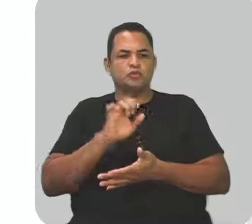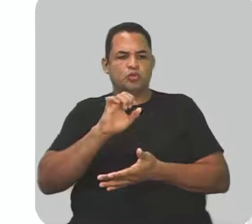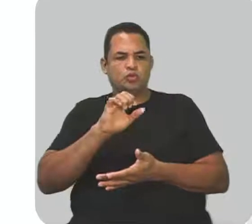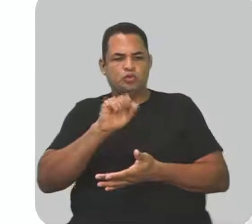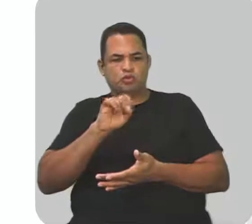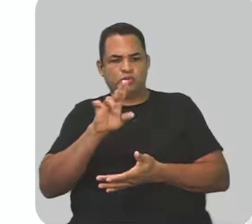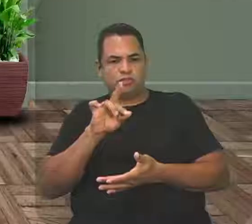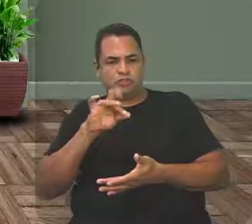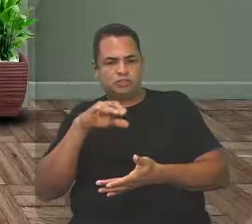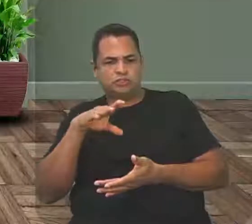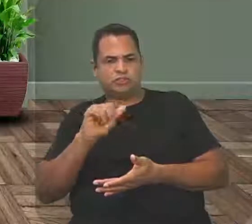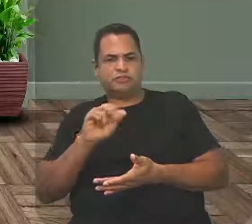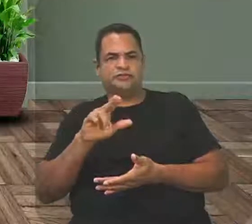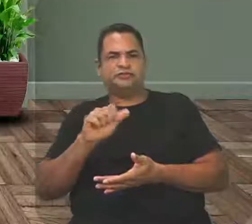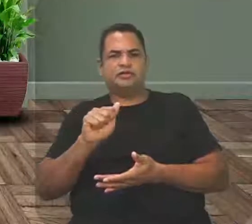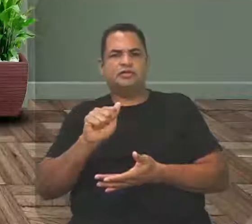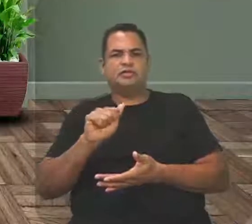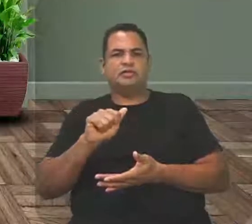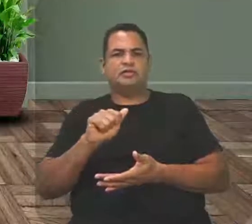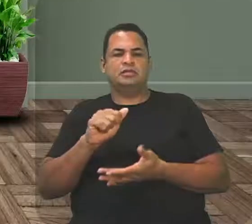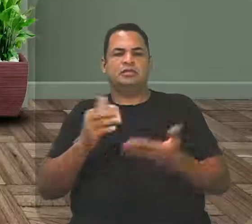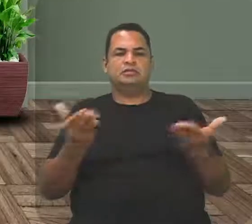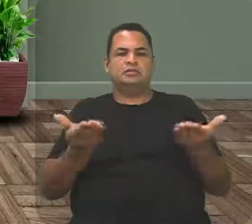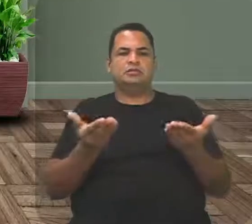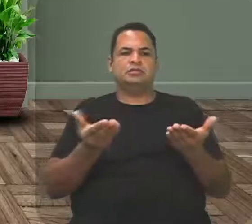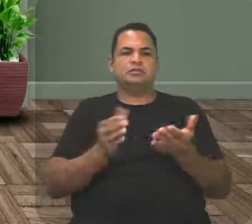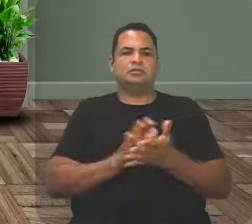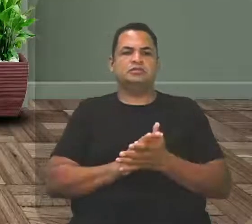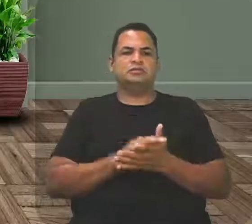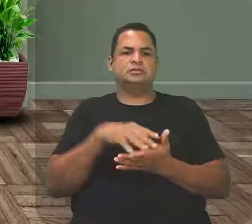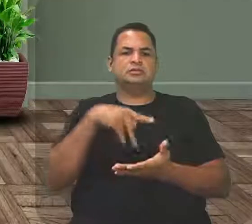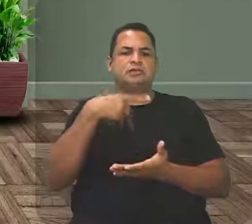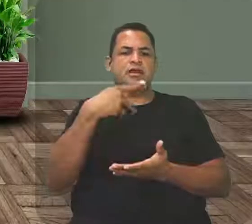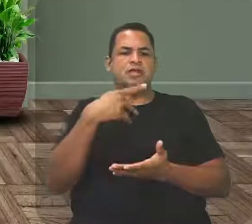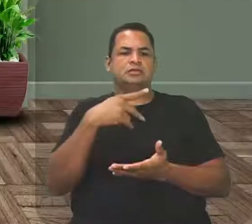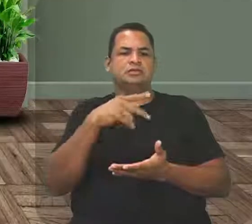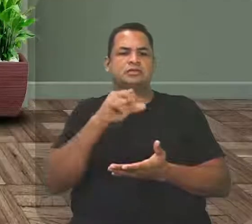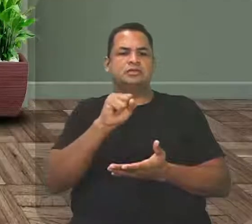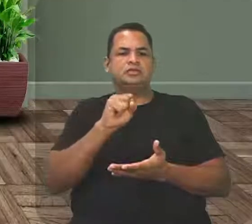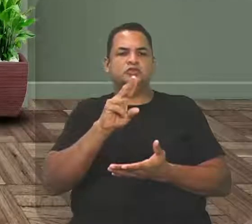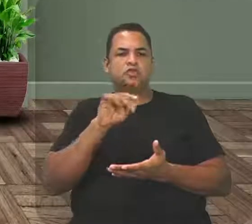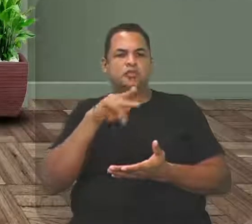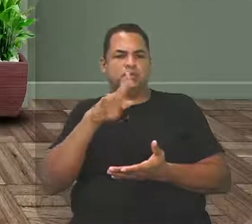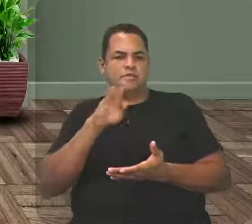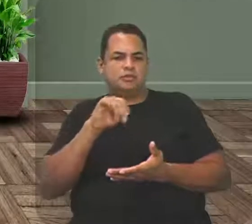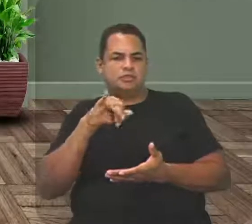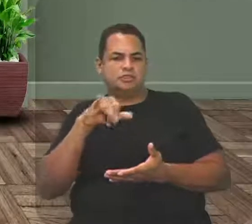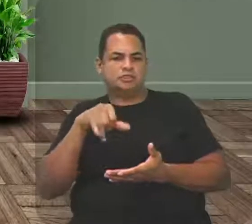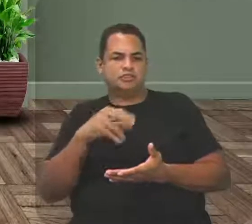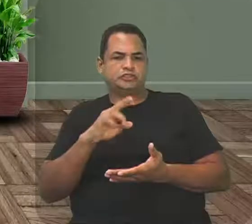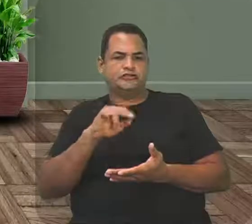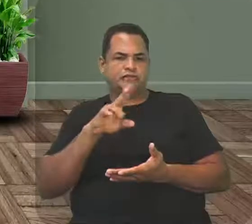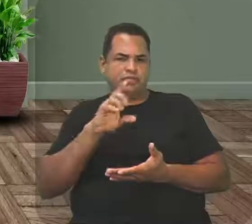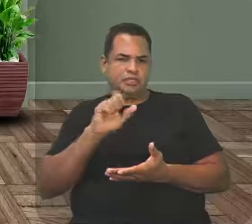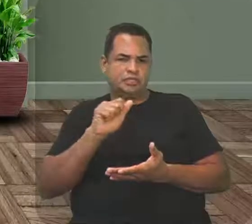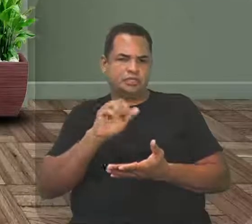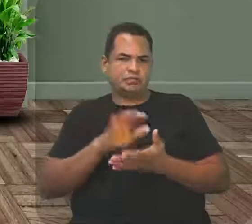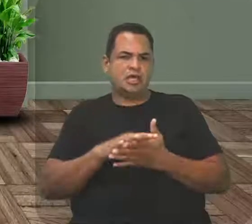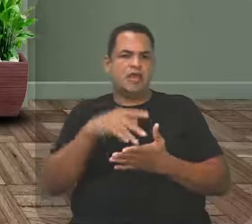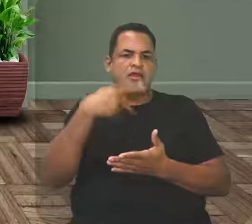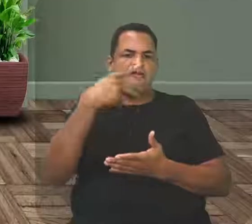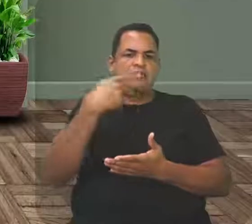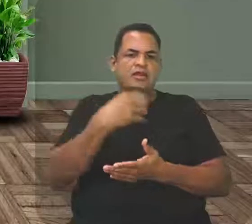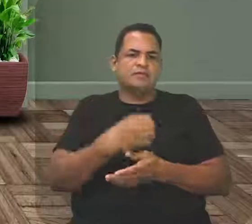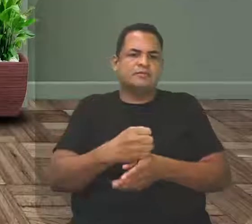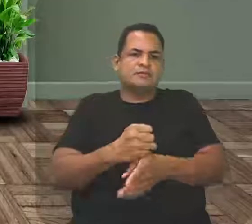Subjetiva. Muito bem. Falar de subjetividade. Olha, se liga. Falar da emoção. Falar